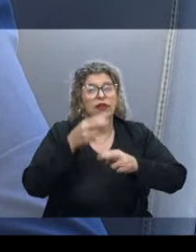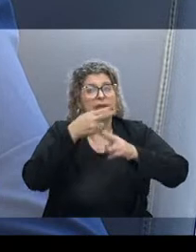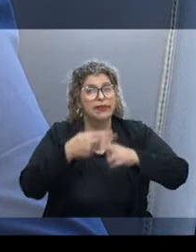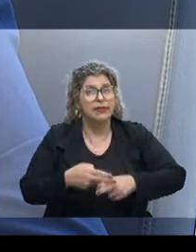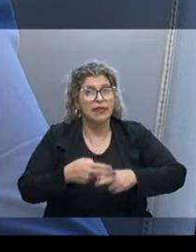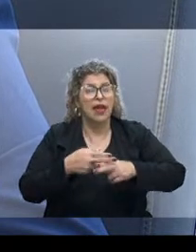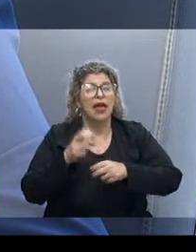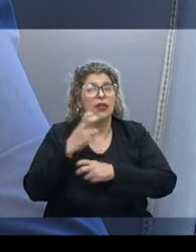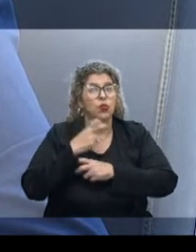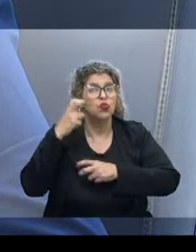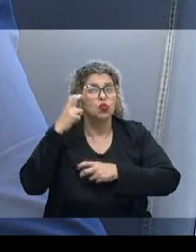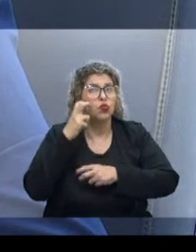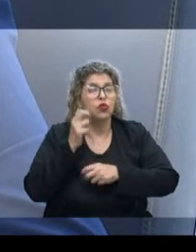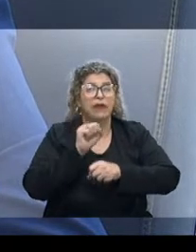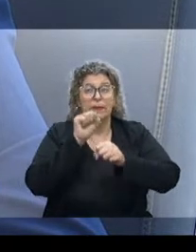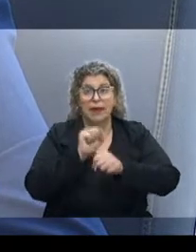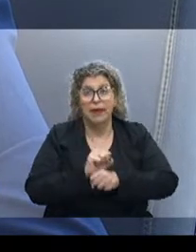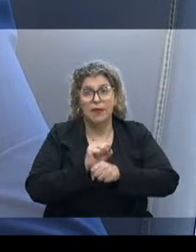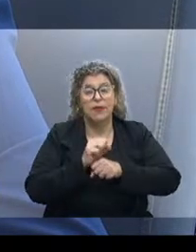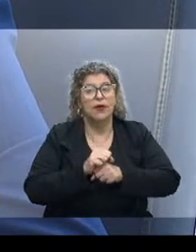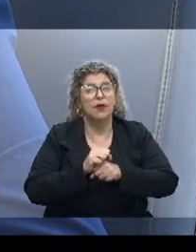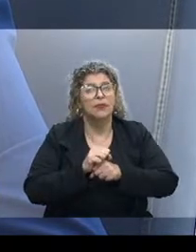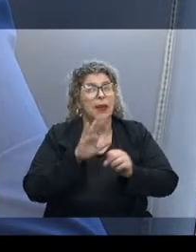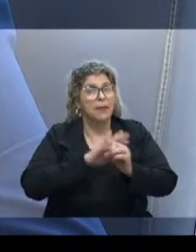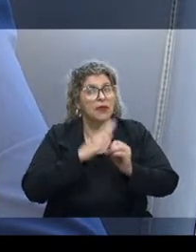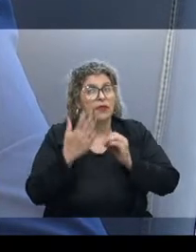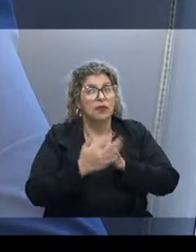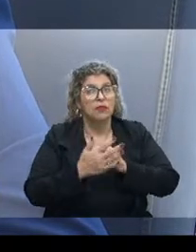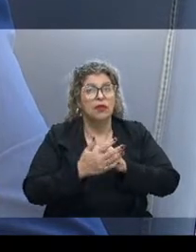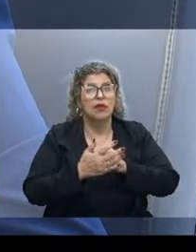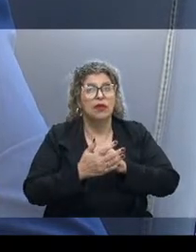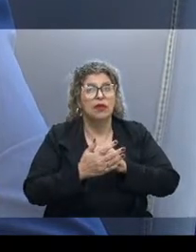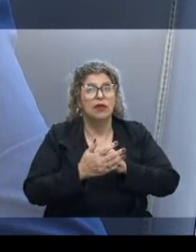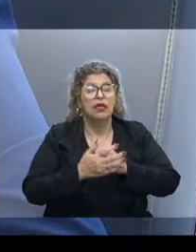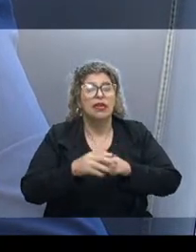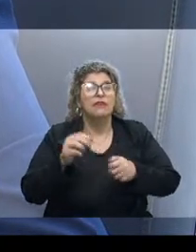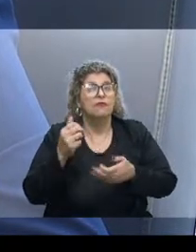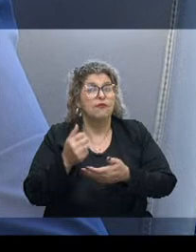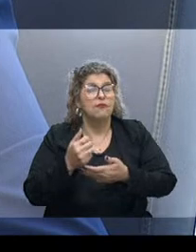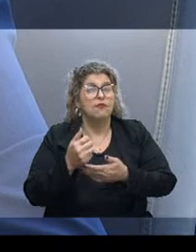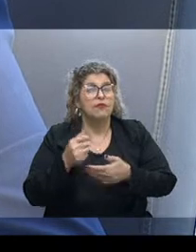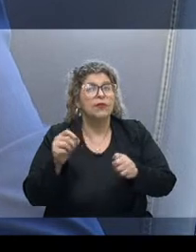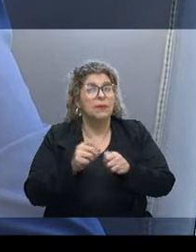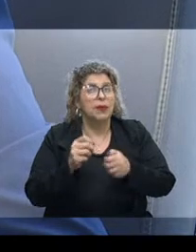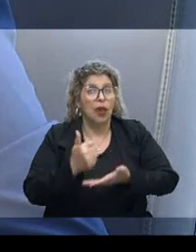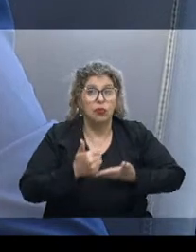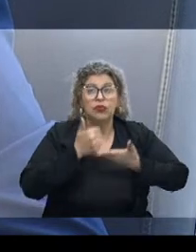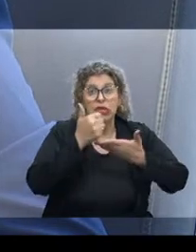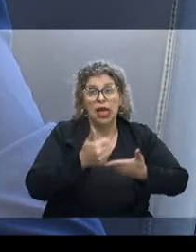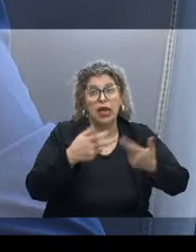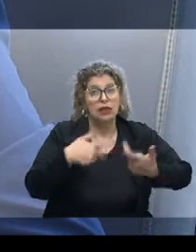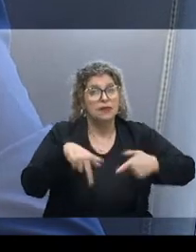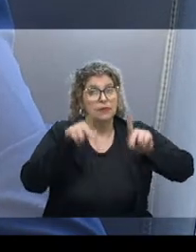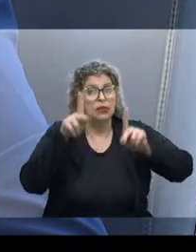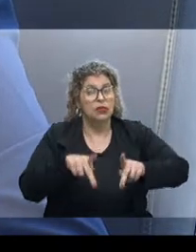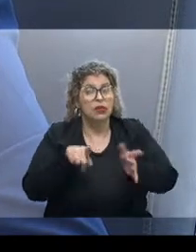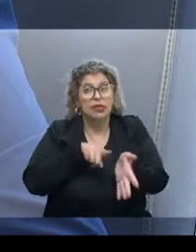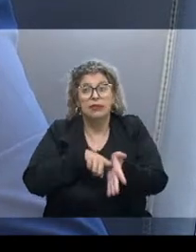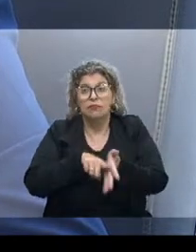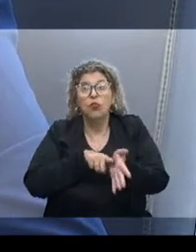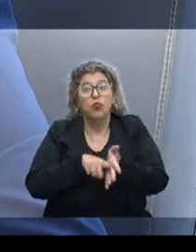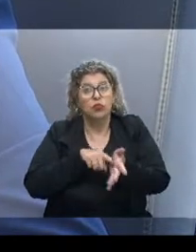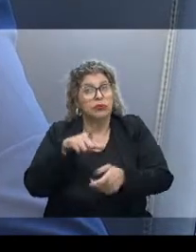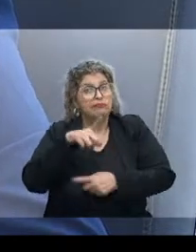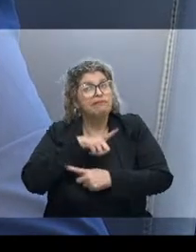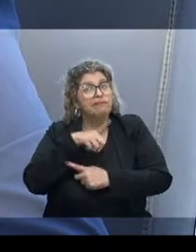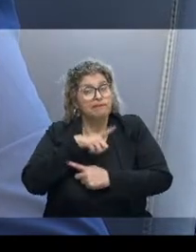durante o período da pandemia. Então, acho que também foram ações importantes que tutelaram essas populações ainda, que a pesquisa demonstra